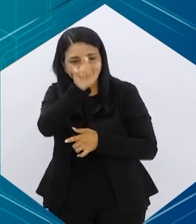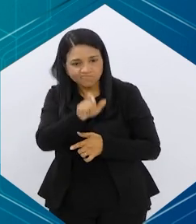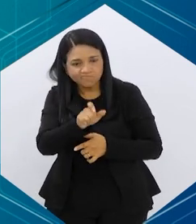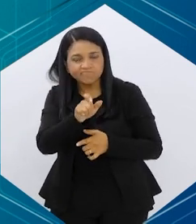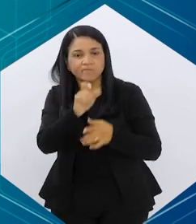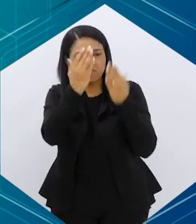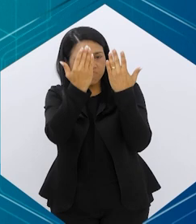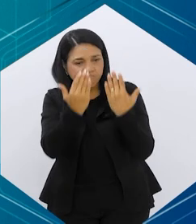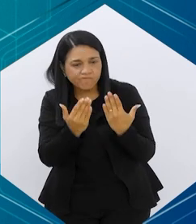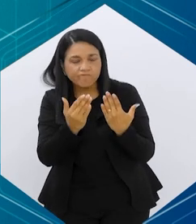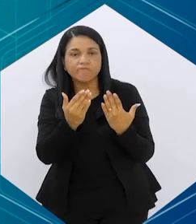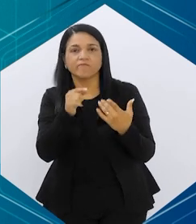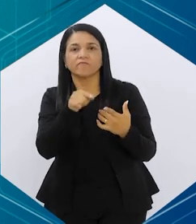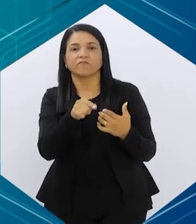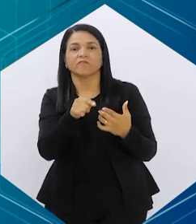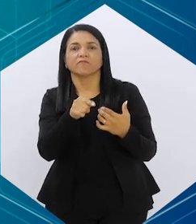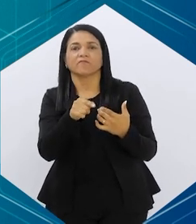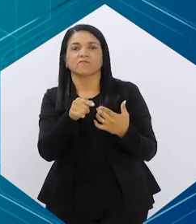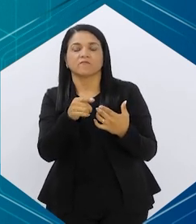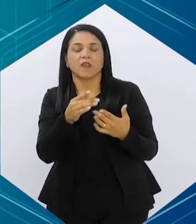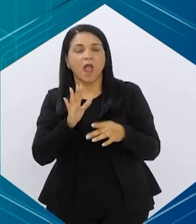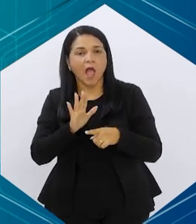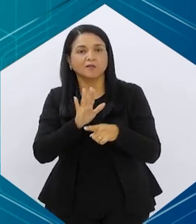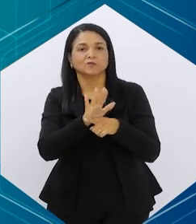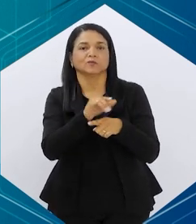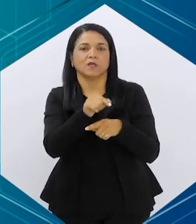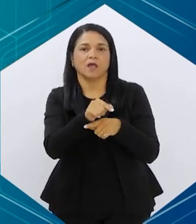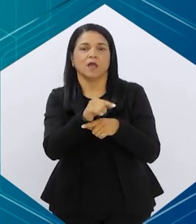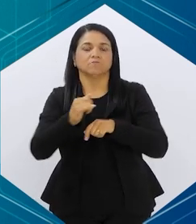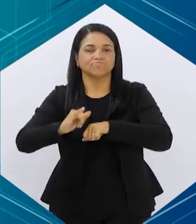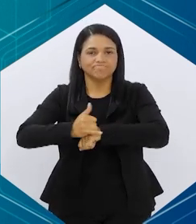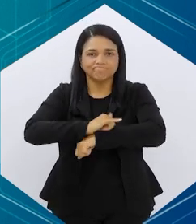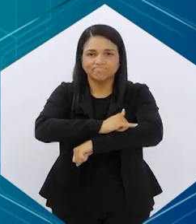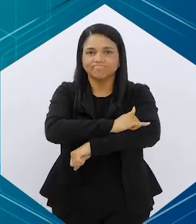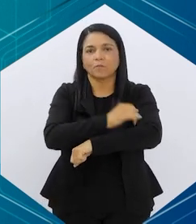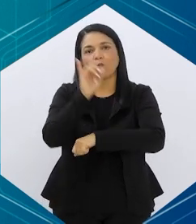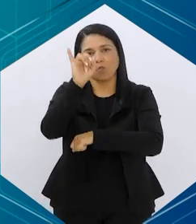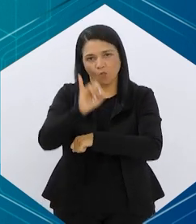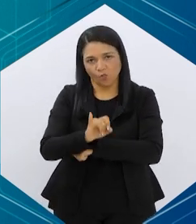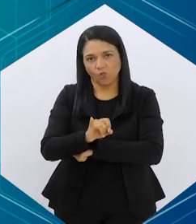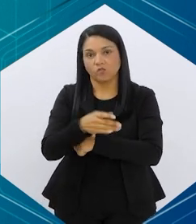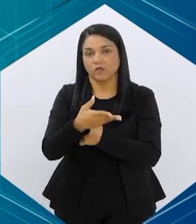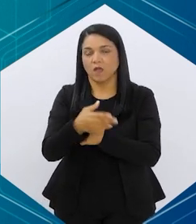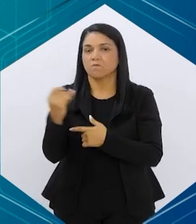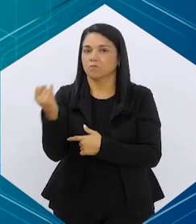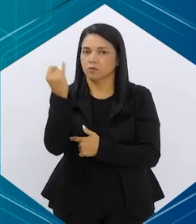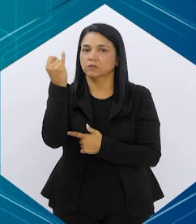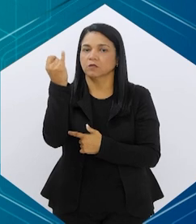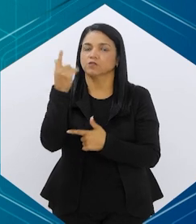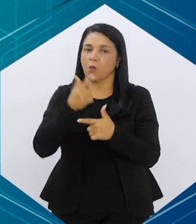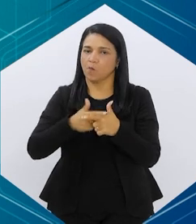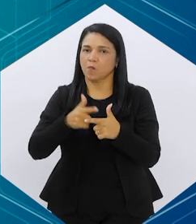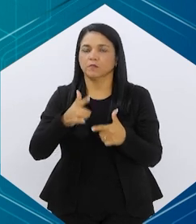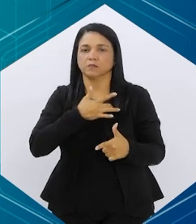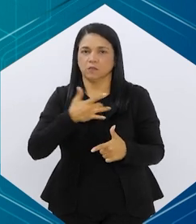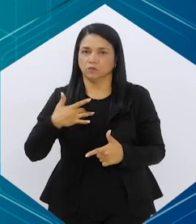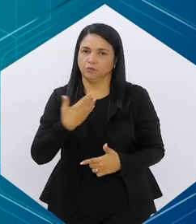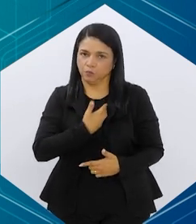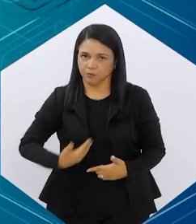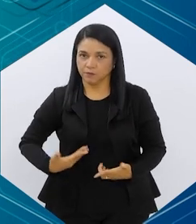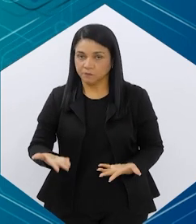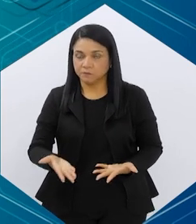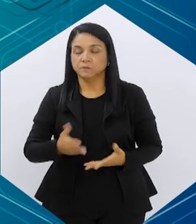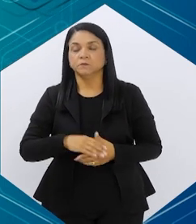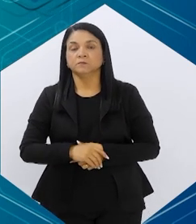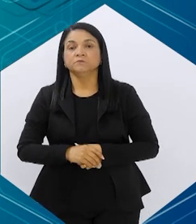nosso paciente, né? Que vem para a gente aí com essa questão da obesidade que é tão importante, aí se torna um problema de saúde pública.